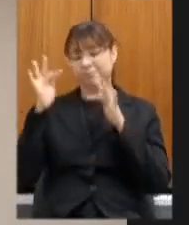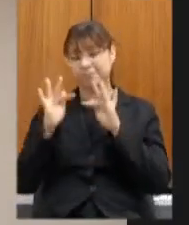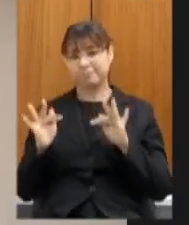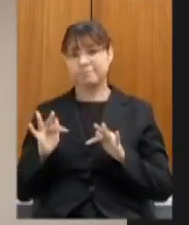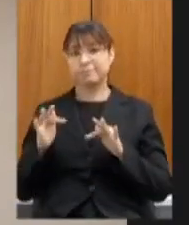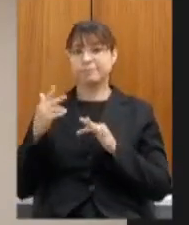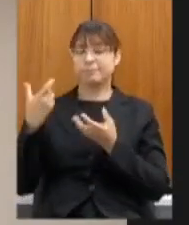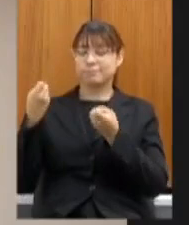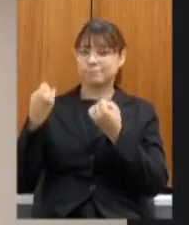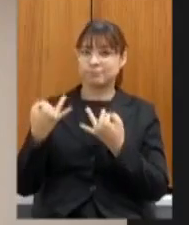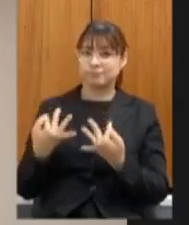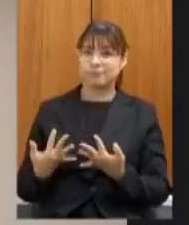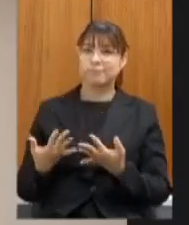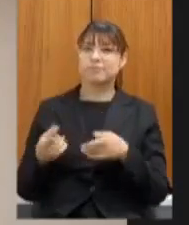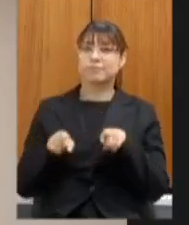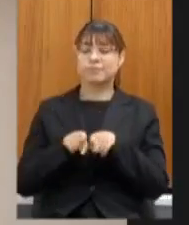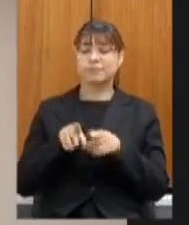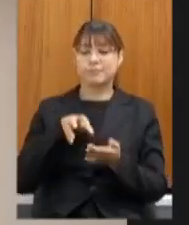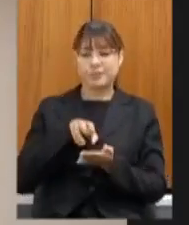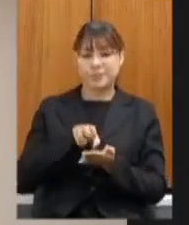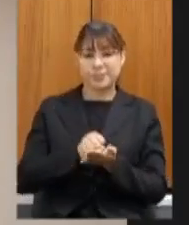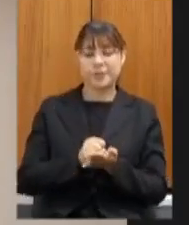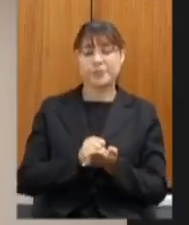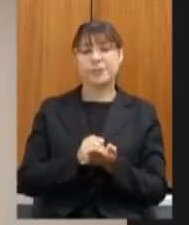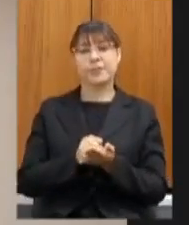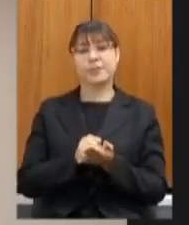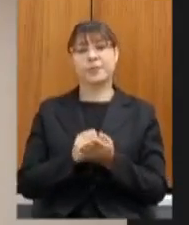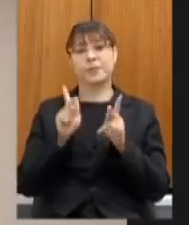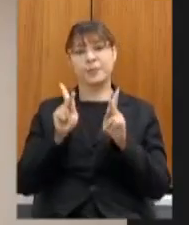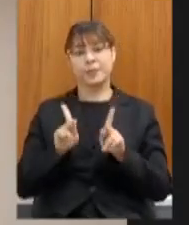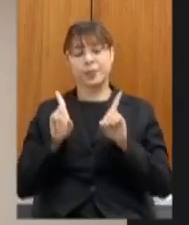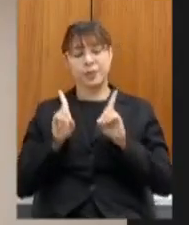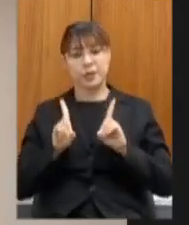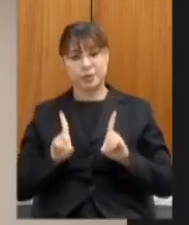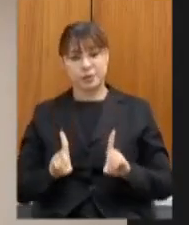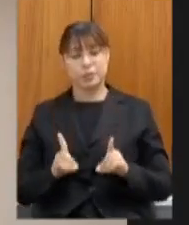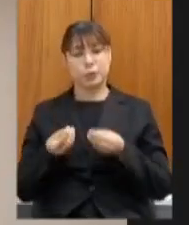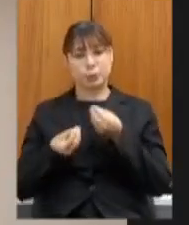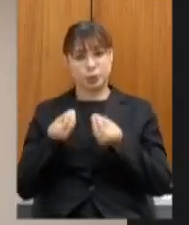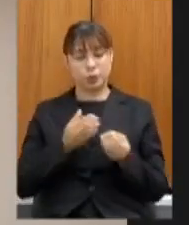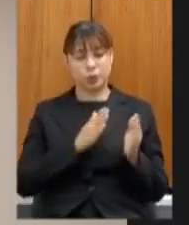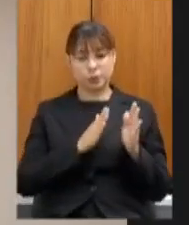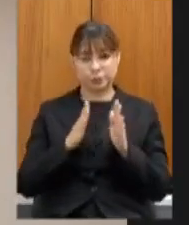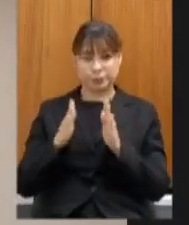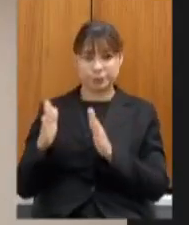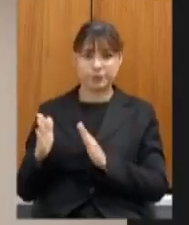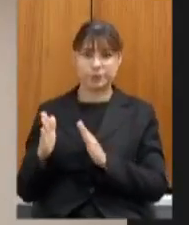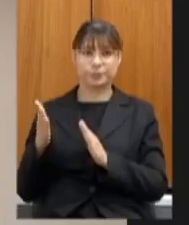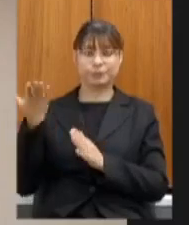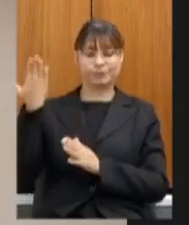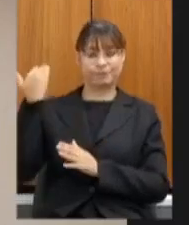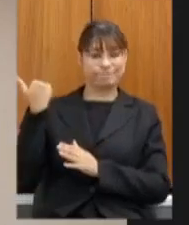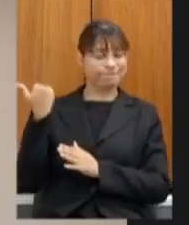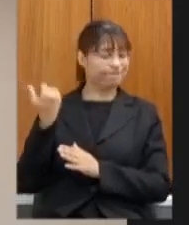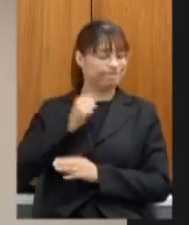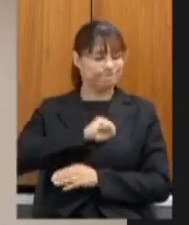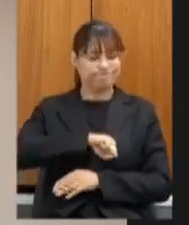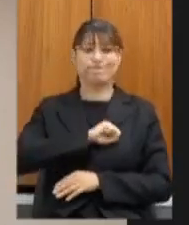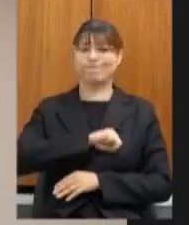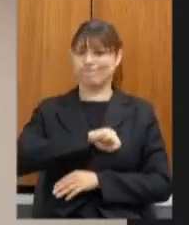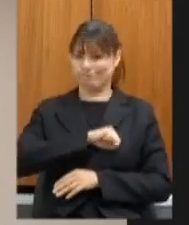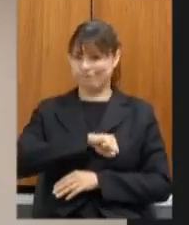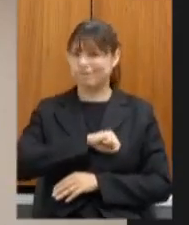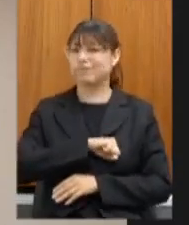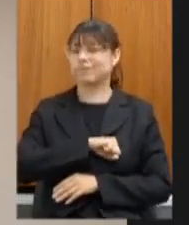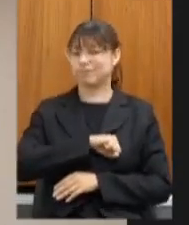modo como a matrícula das pessoas com deficiências era realizado no estado era na realidade uma covardia muito grande